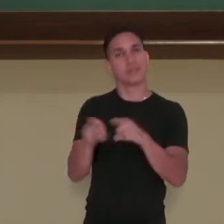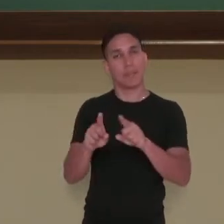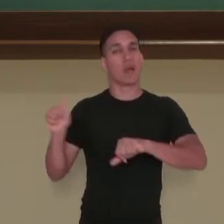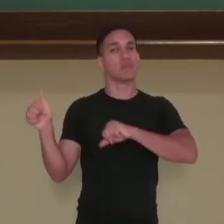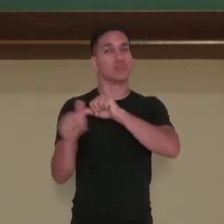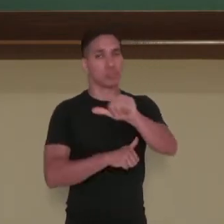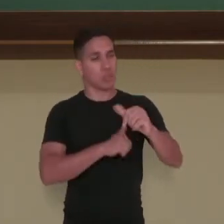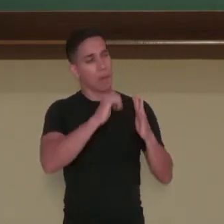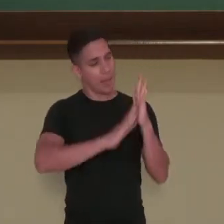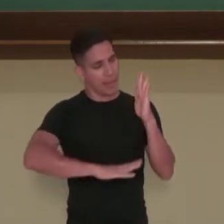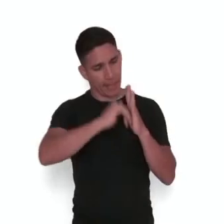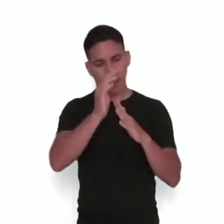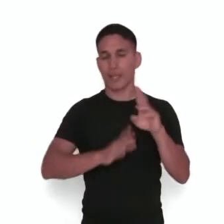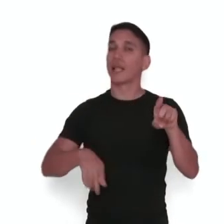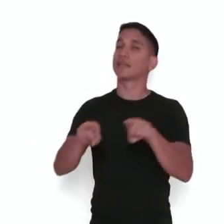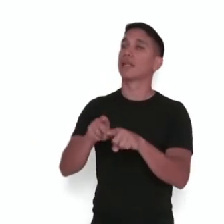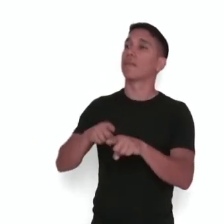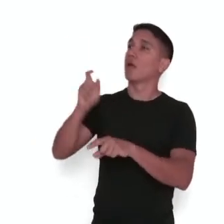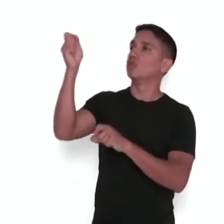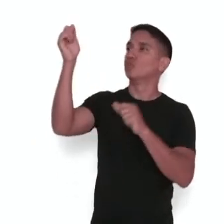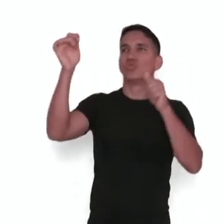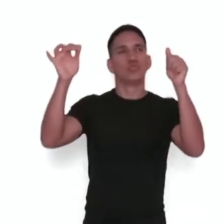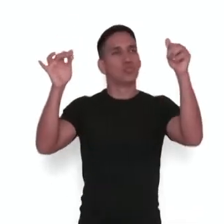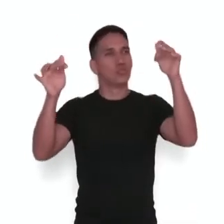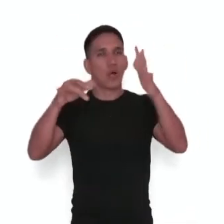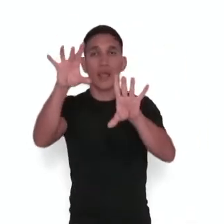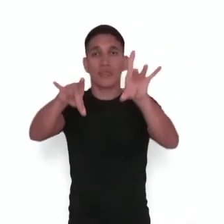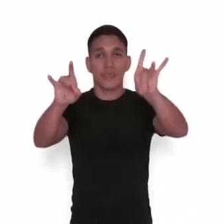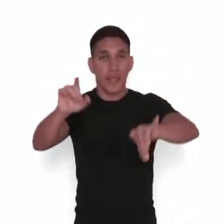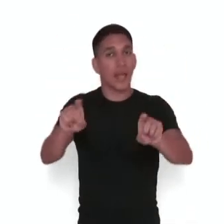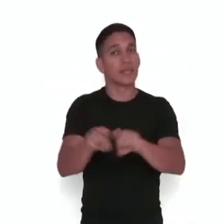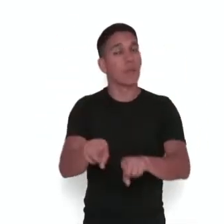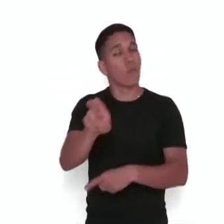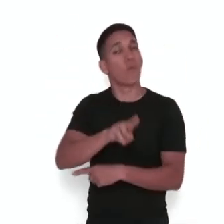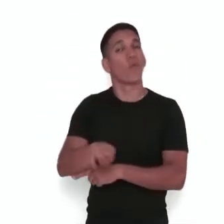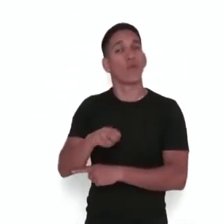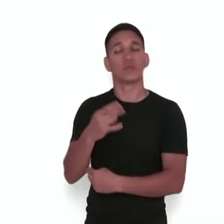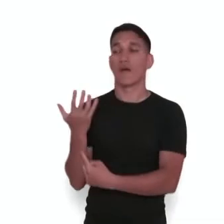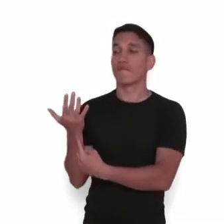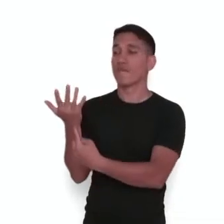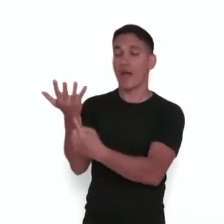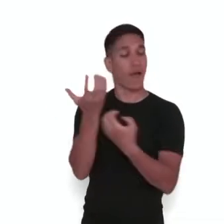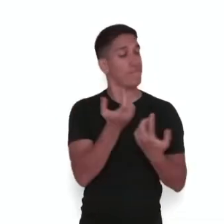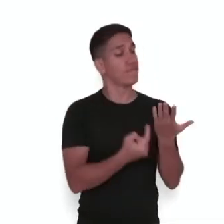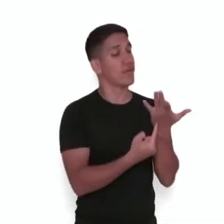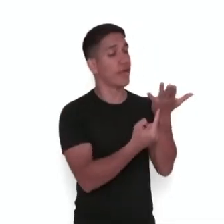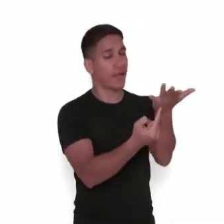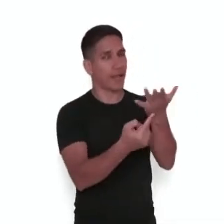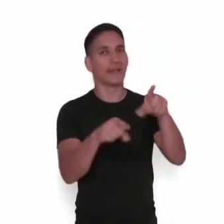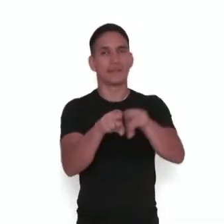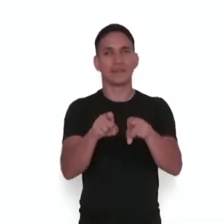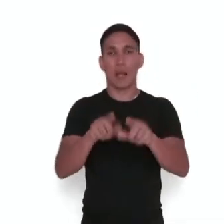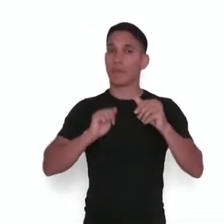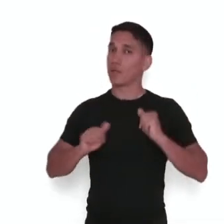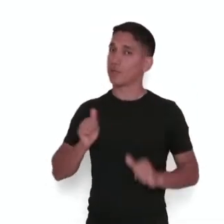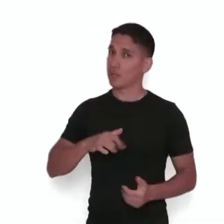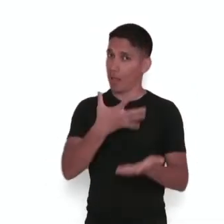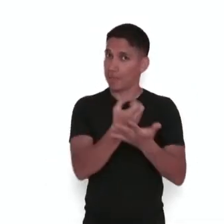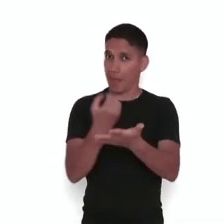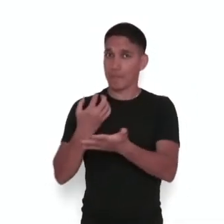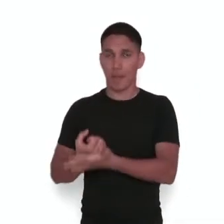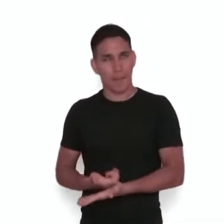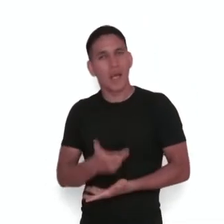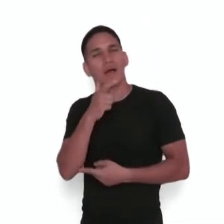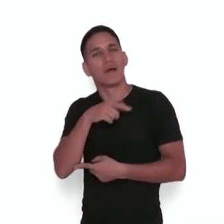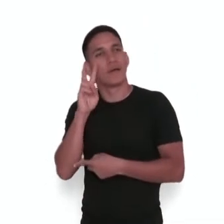pinturas, iluminação de teatro e os lugares passaram a ser vistos à luz de velas. Artistas registraram essas imagens e podemos